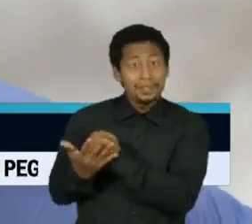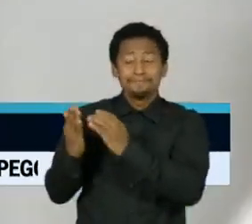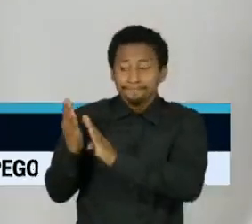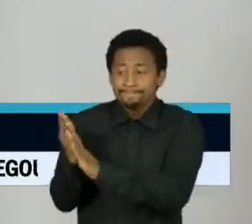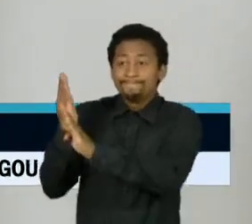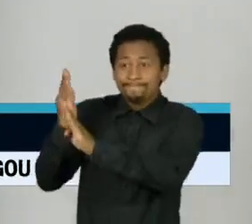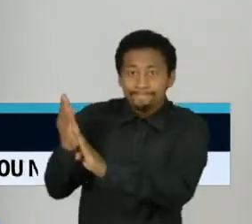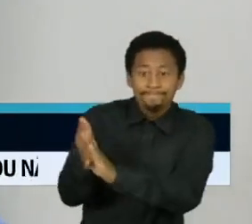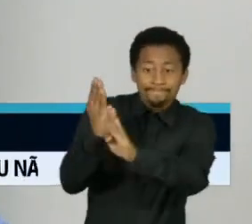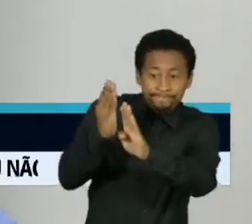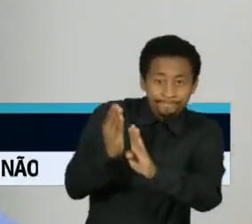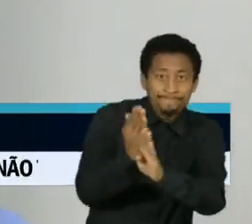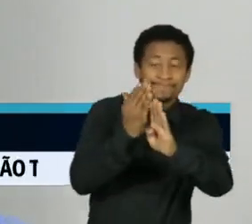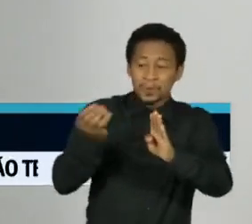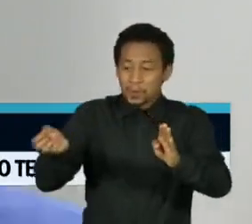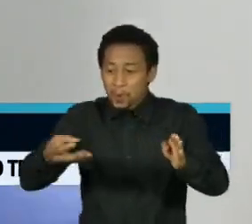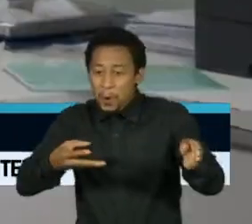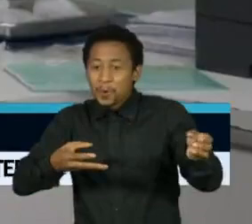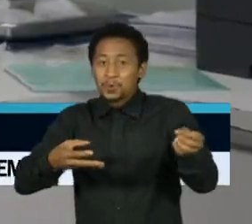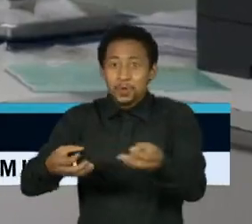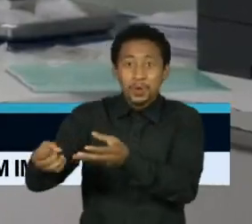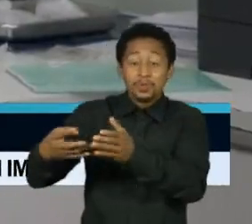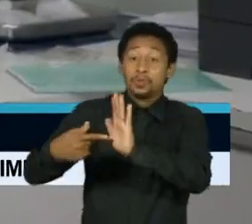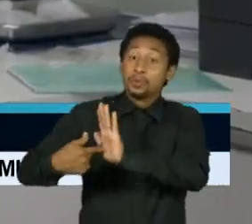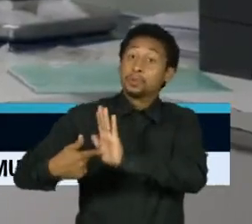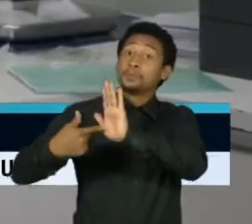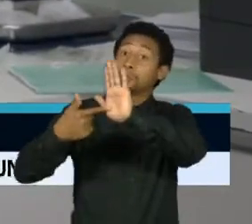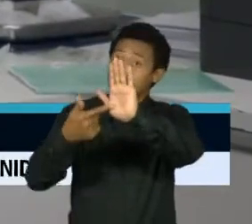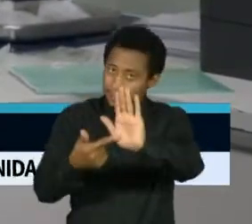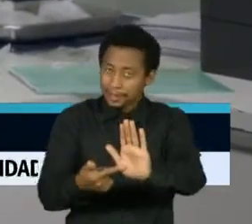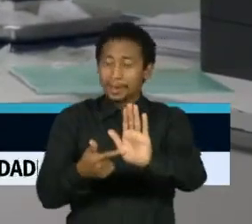recentes estavam indicando neste cuidado em saúde. o que E E